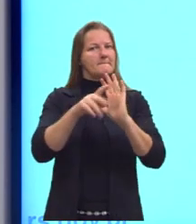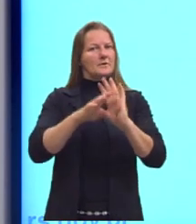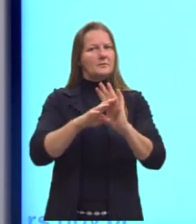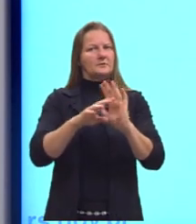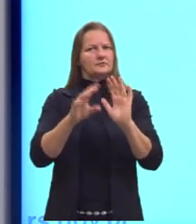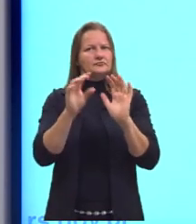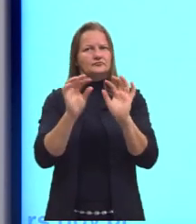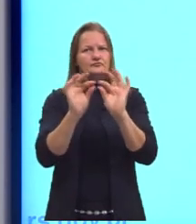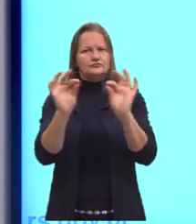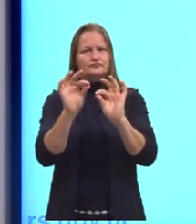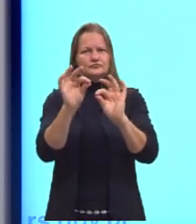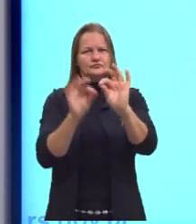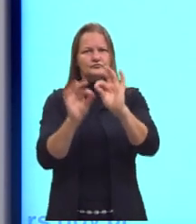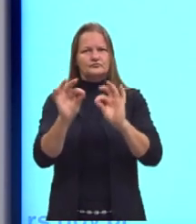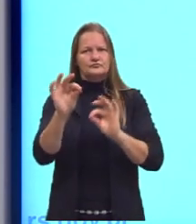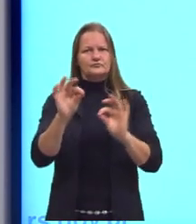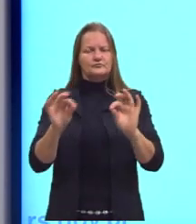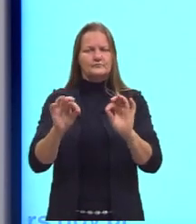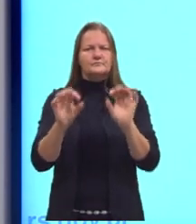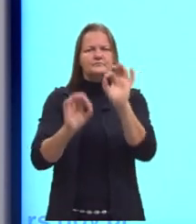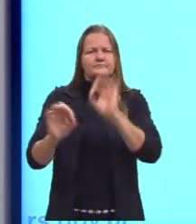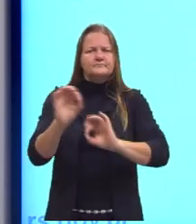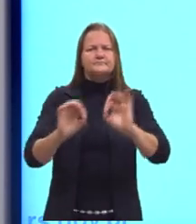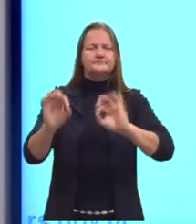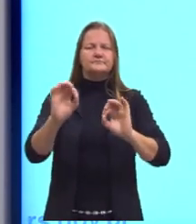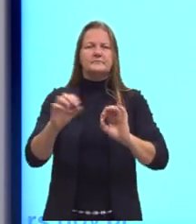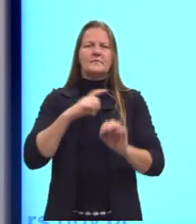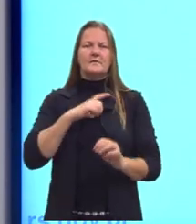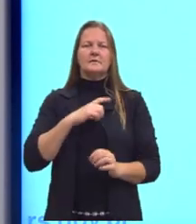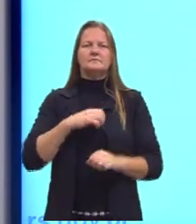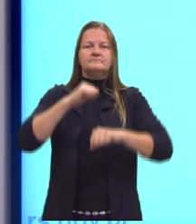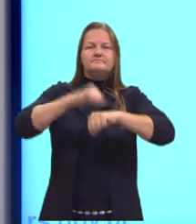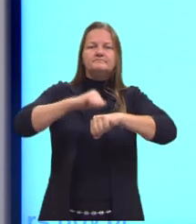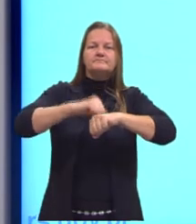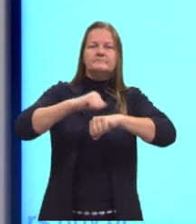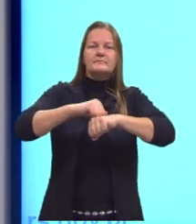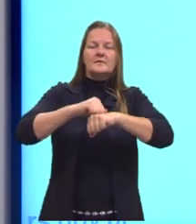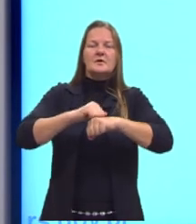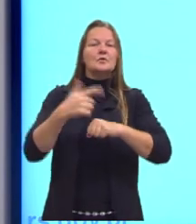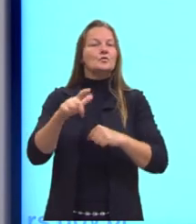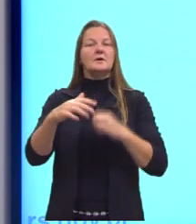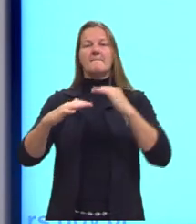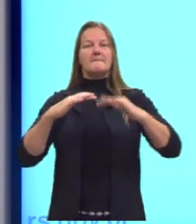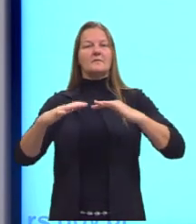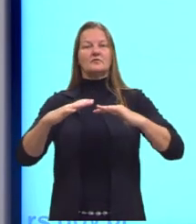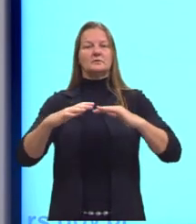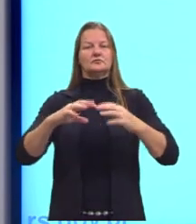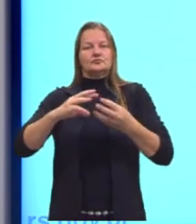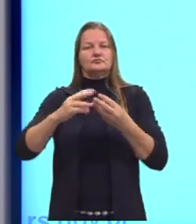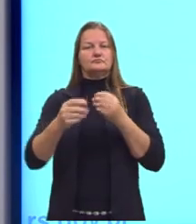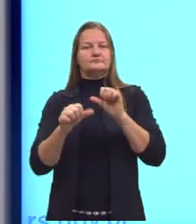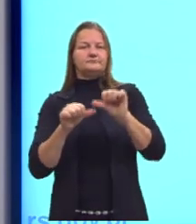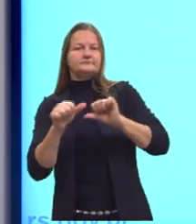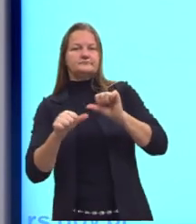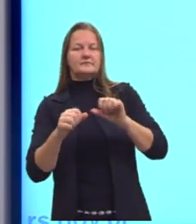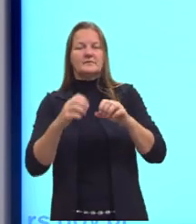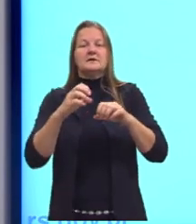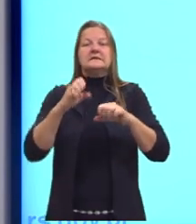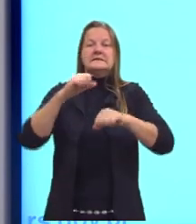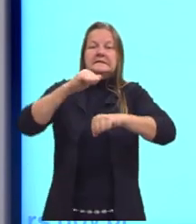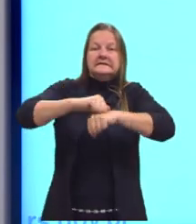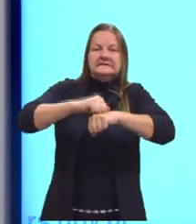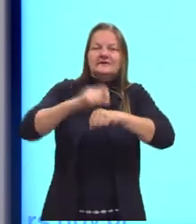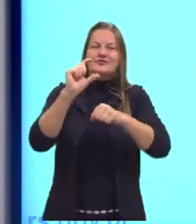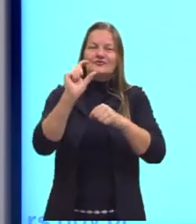entre eles. Então, todas bem organizadinhas. Então, o sólido, ele não se movimenta, ele não se modifica. Claro que o gelo, se a gente